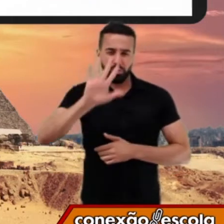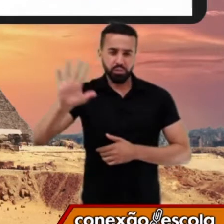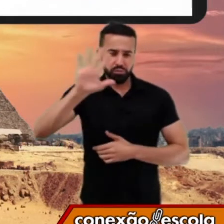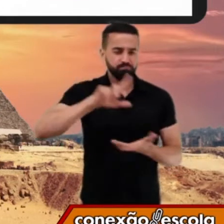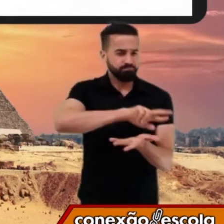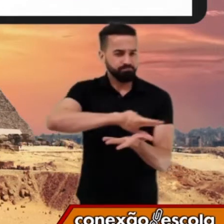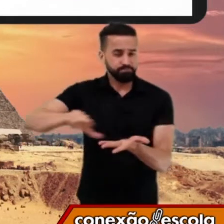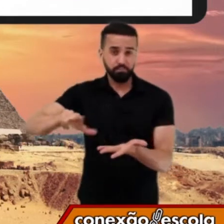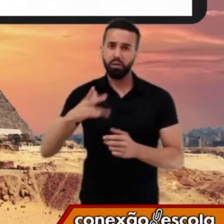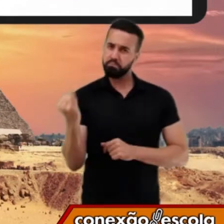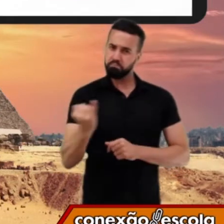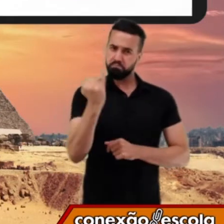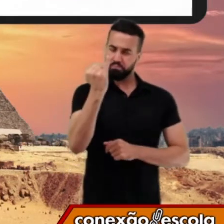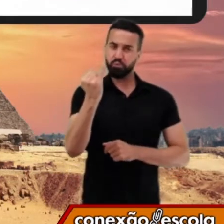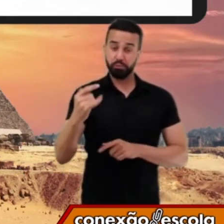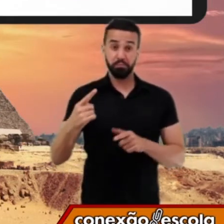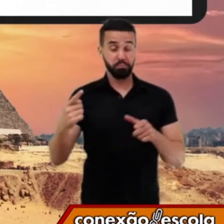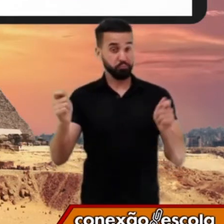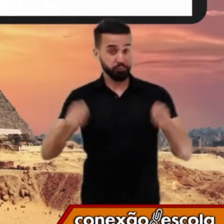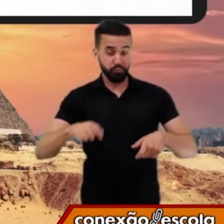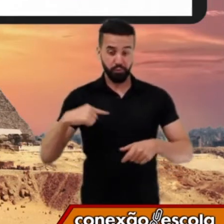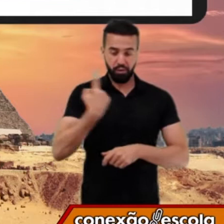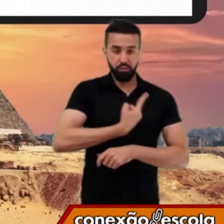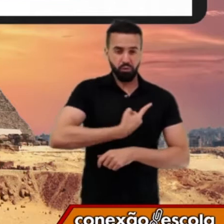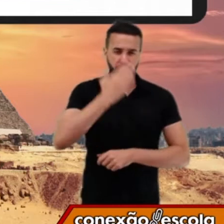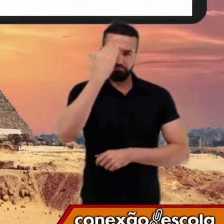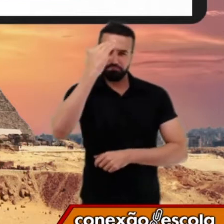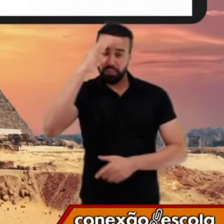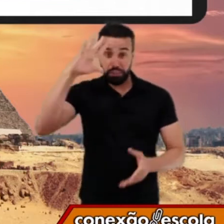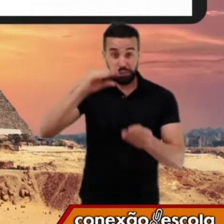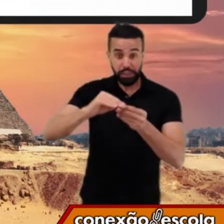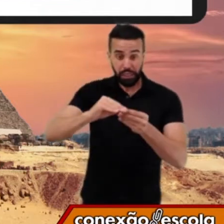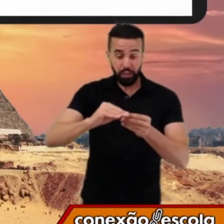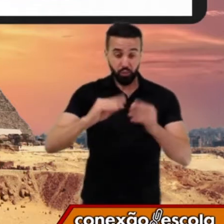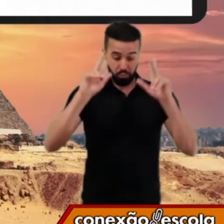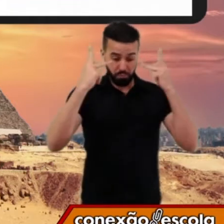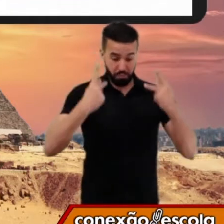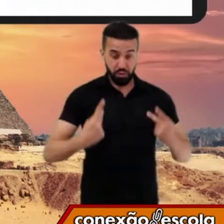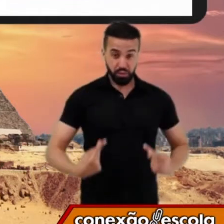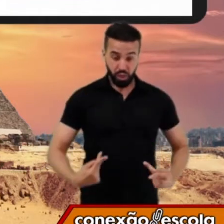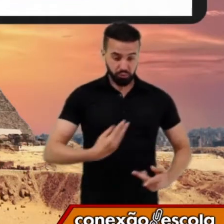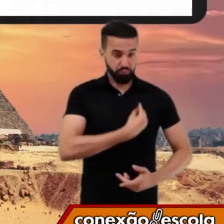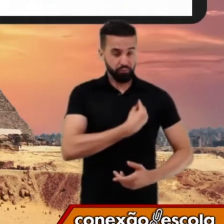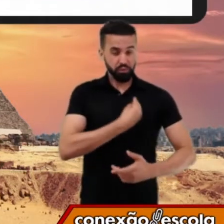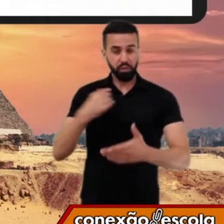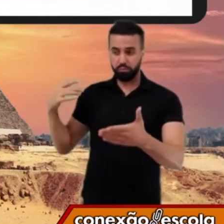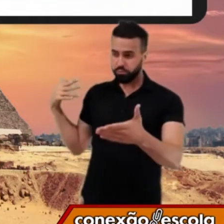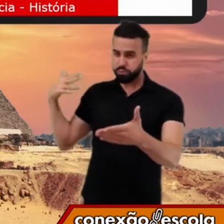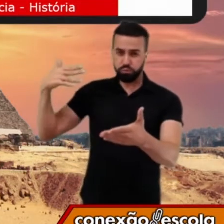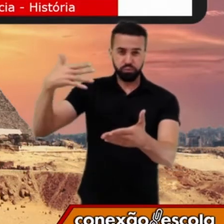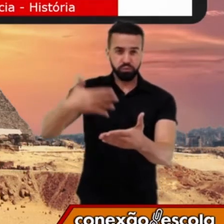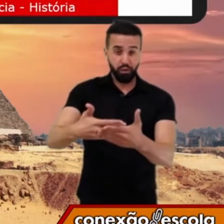consigamos entender quem nós somos e o que a humanidade tem feito ao longo do tempo que tem